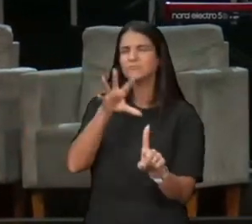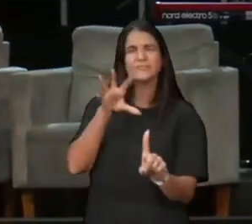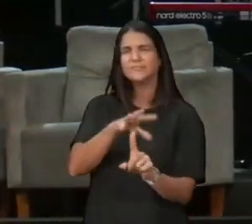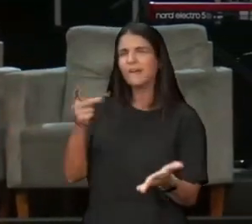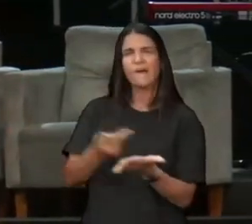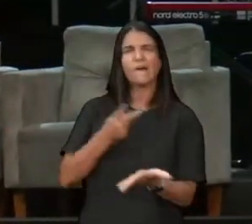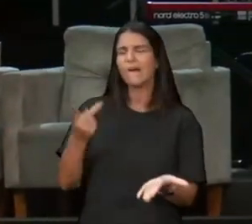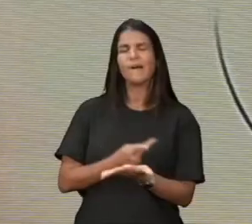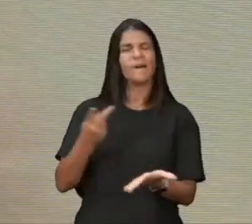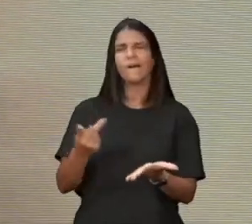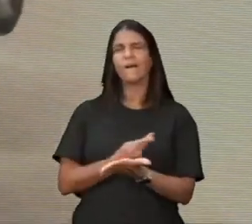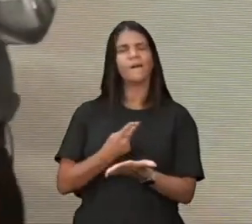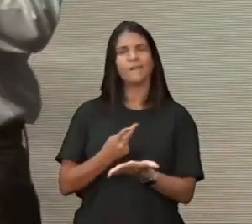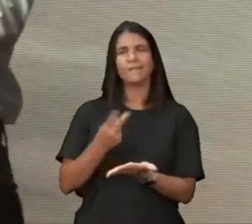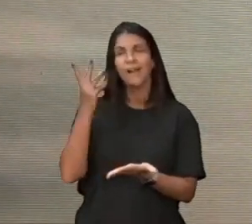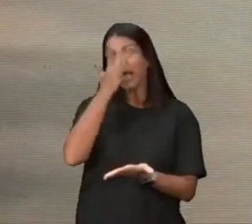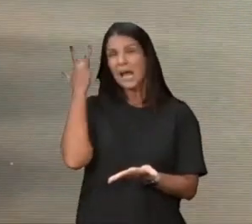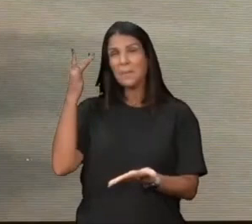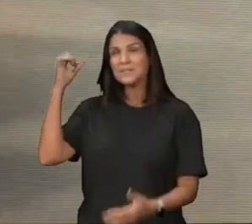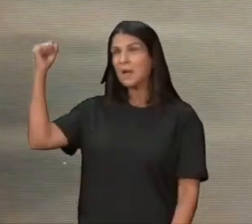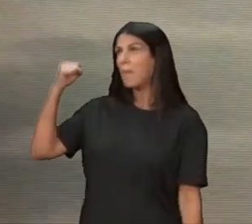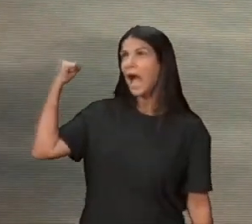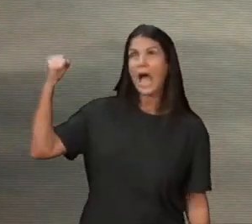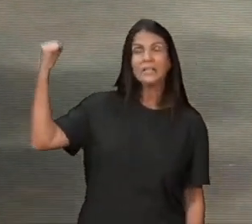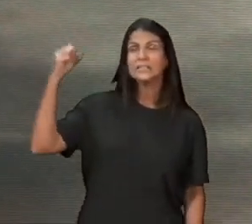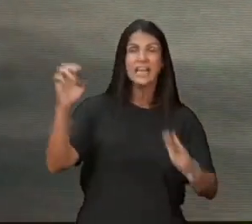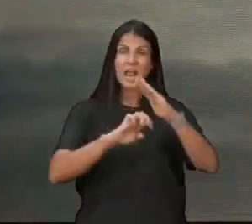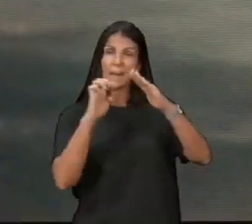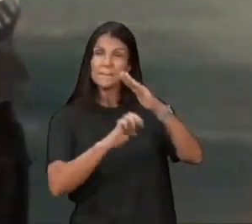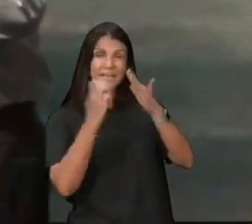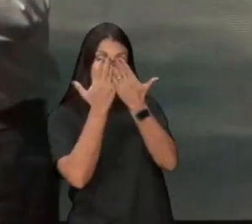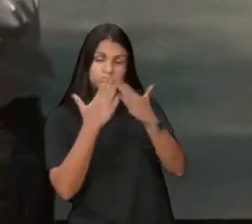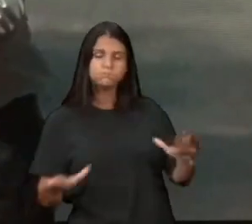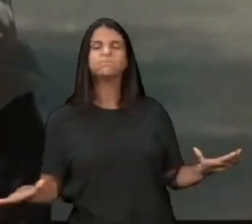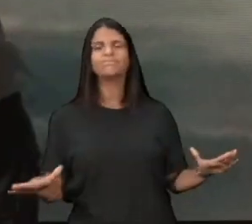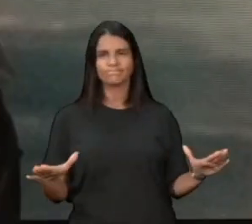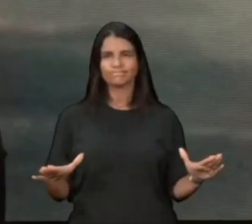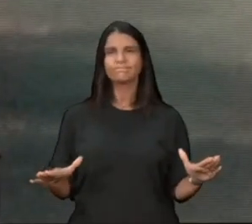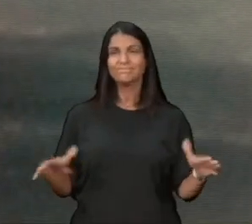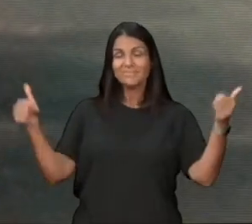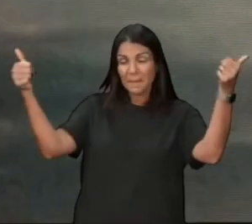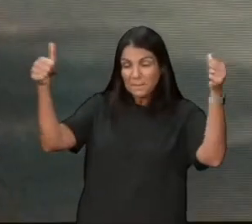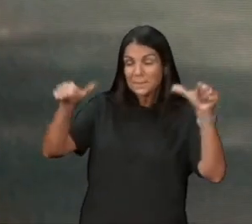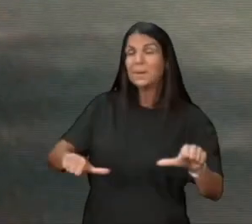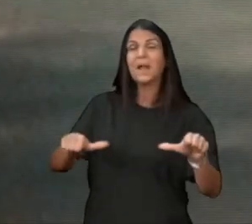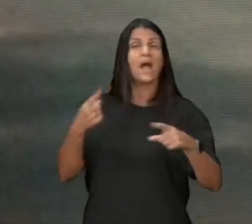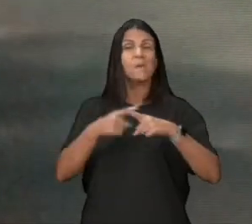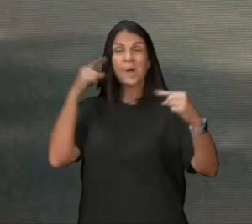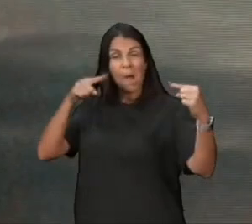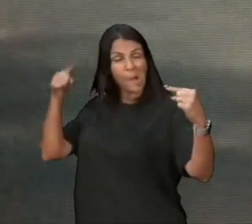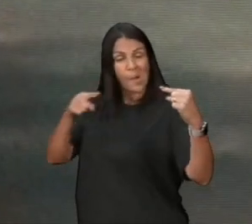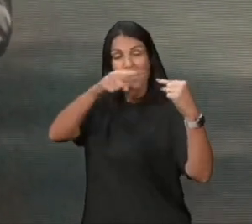debaixo de gente, que está torcendo para as fábricas fecharem, para piorar, simplesmente porque eles têm objetivos de